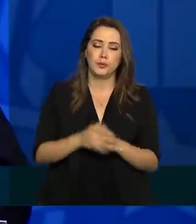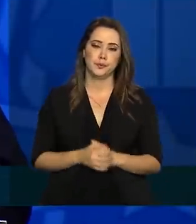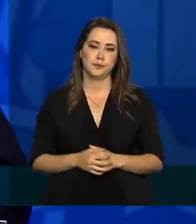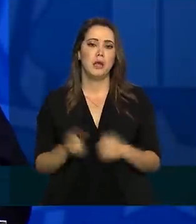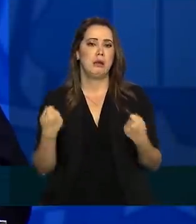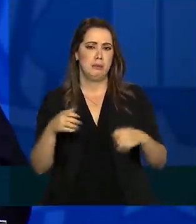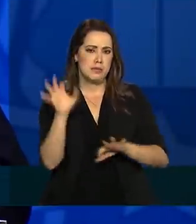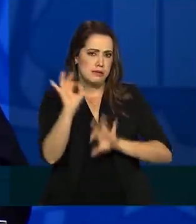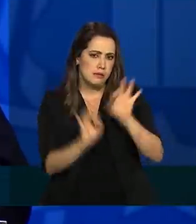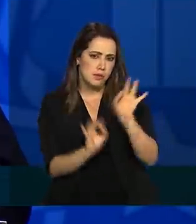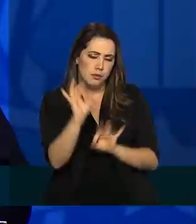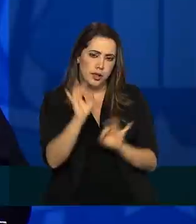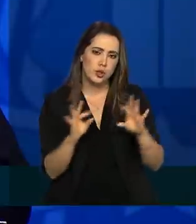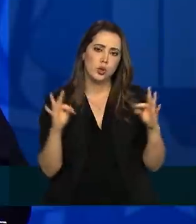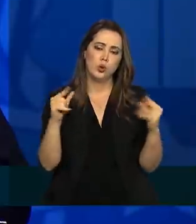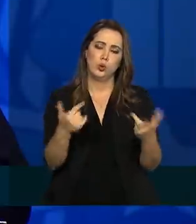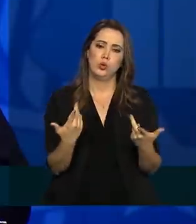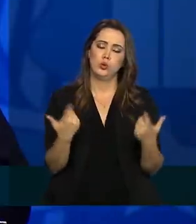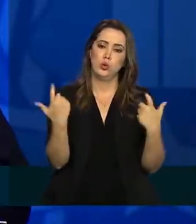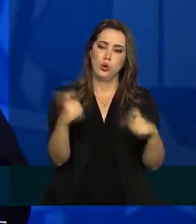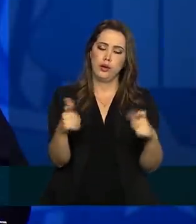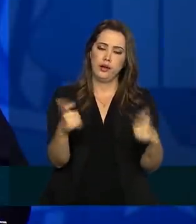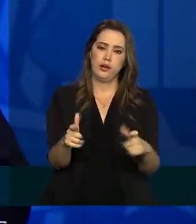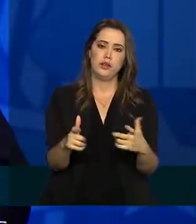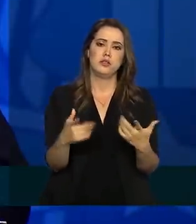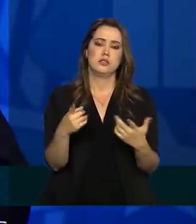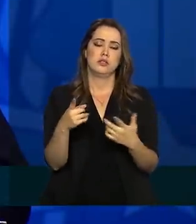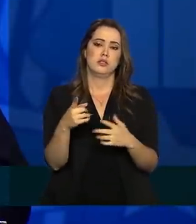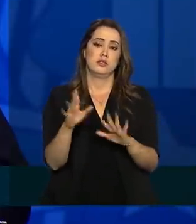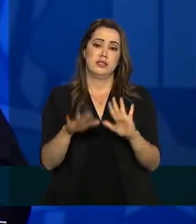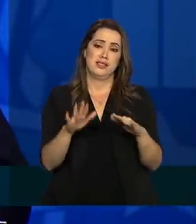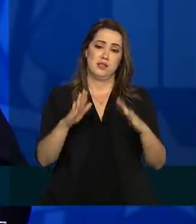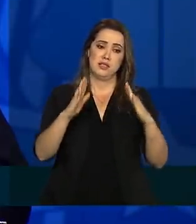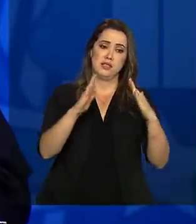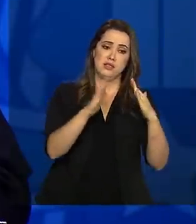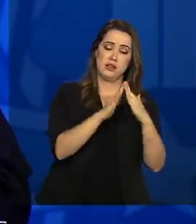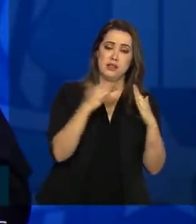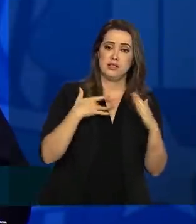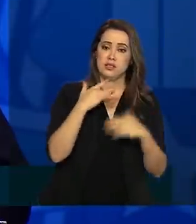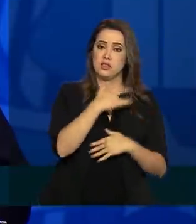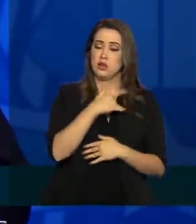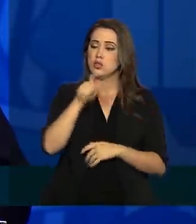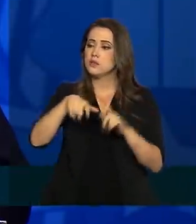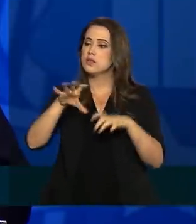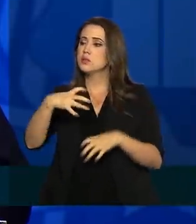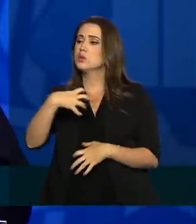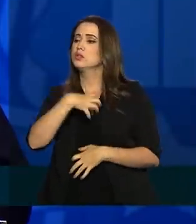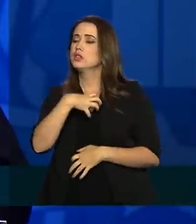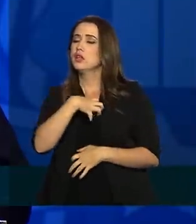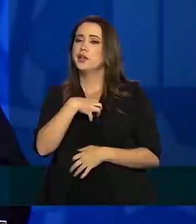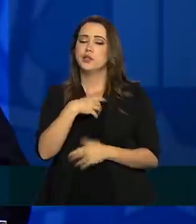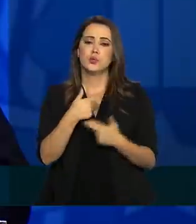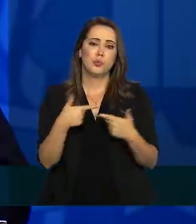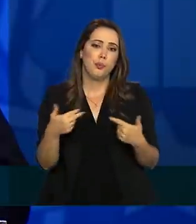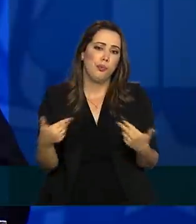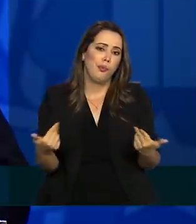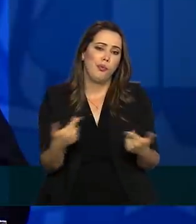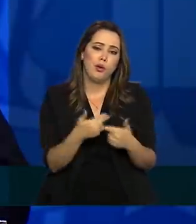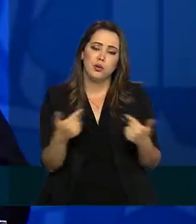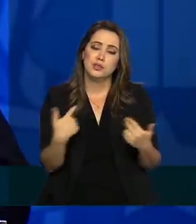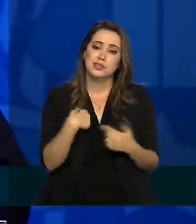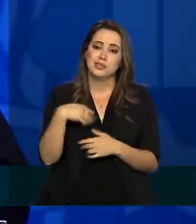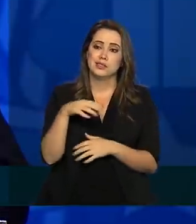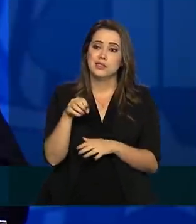para que alguém que eventualmente esteja infectado apresentando algum sintoma seja orientado a não